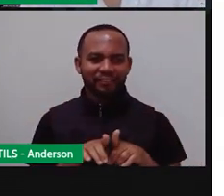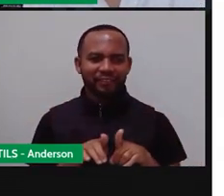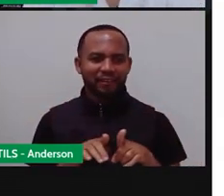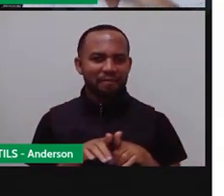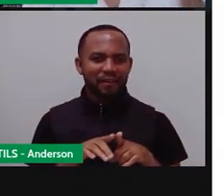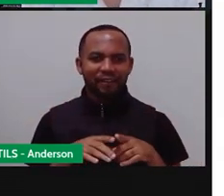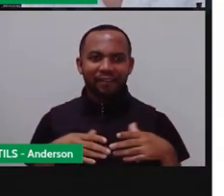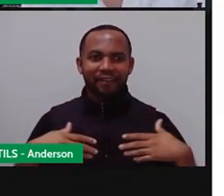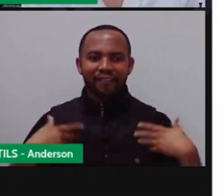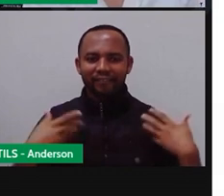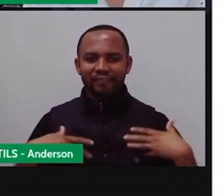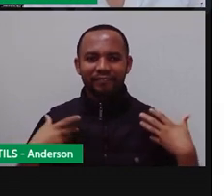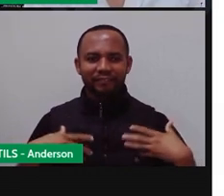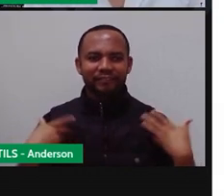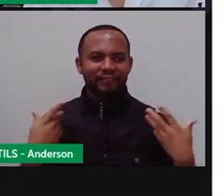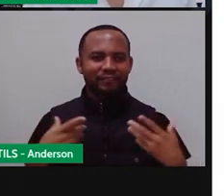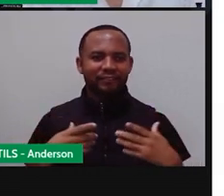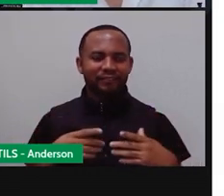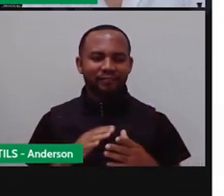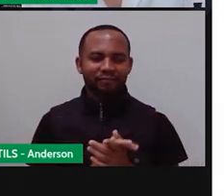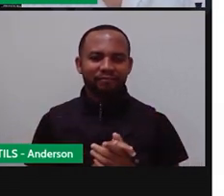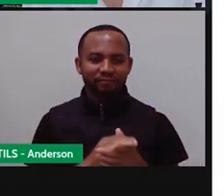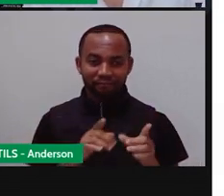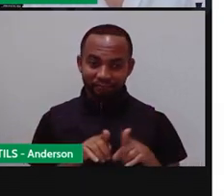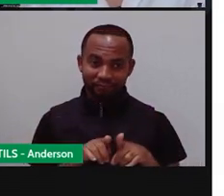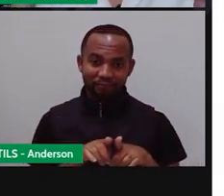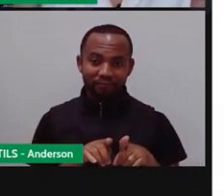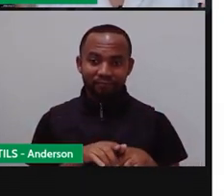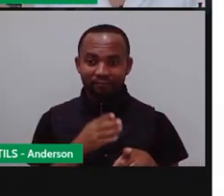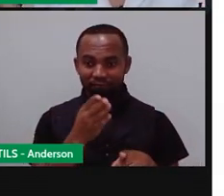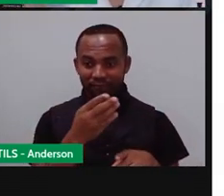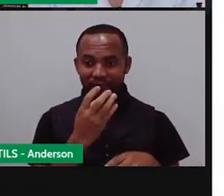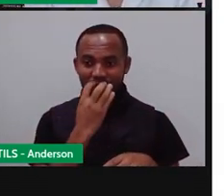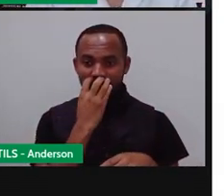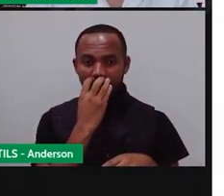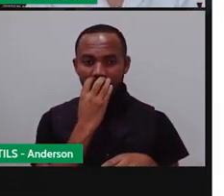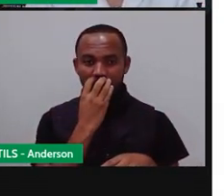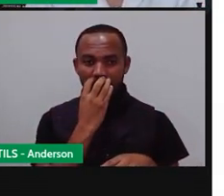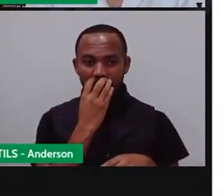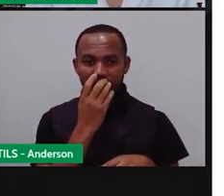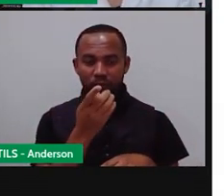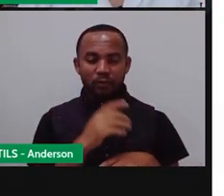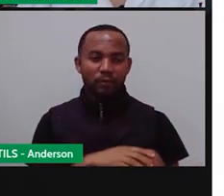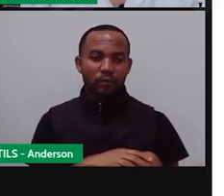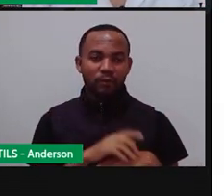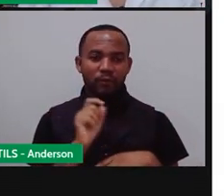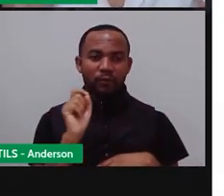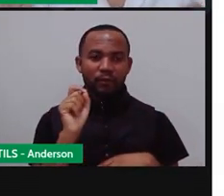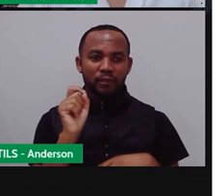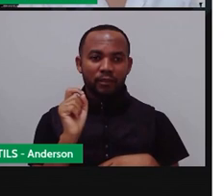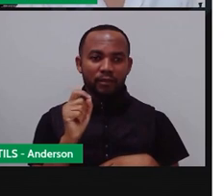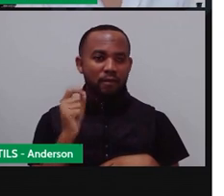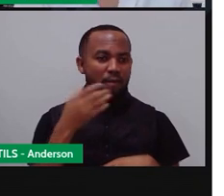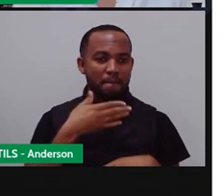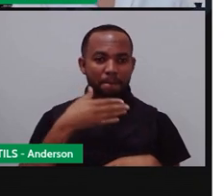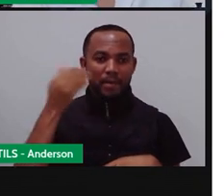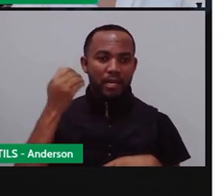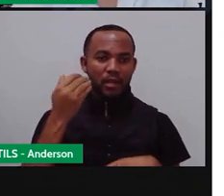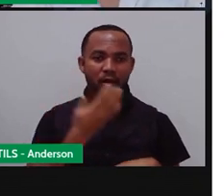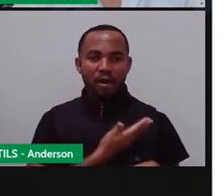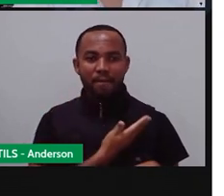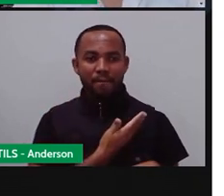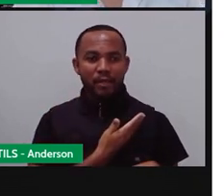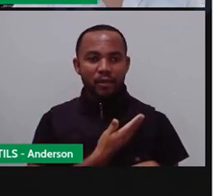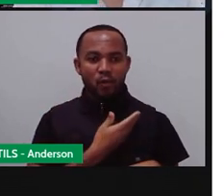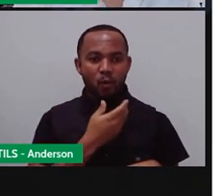chegamos em casa, aí ele faz aquela festa. Então, por isso, o cachorro, ele é apelidado aí, né, de melhor amigo do